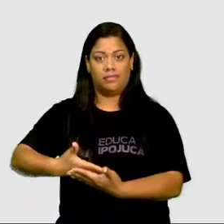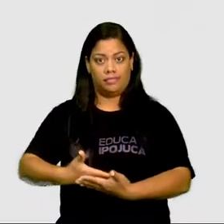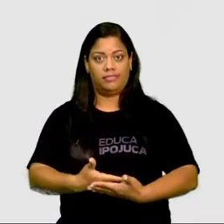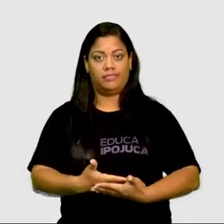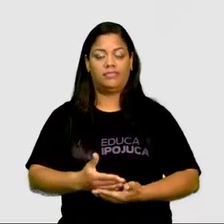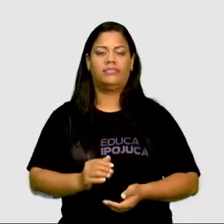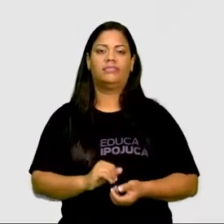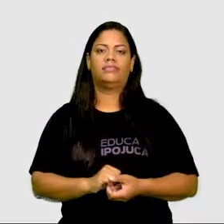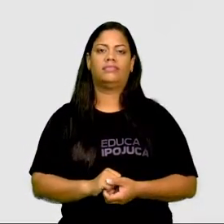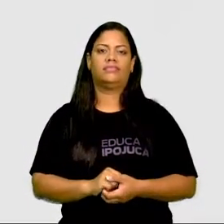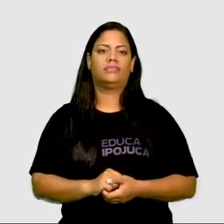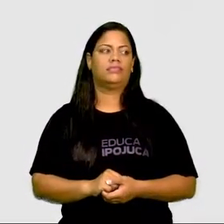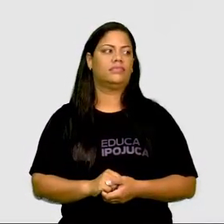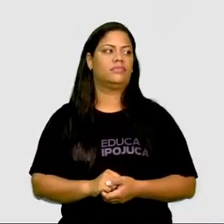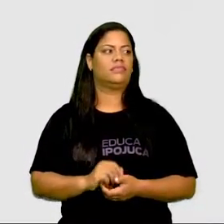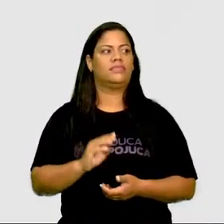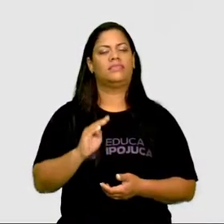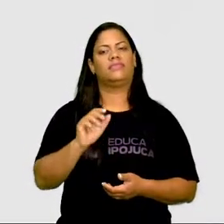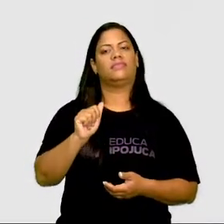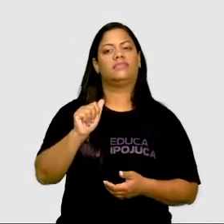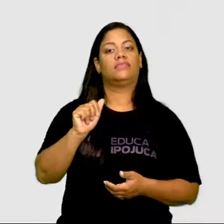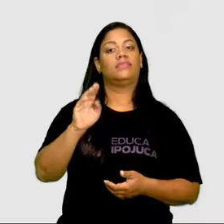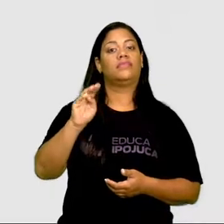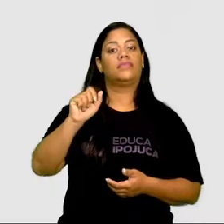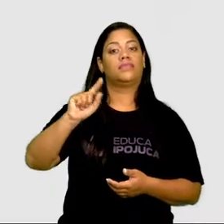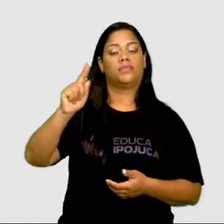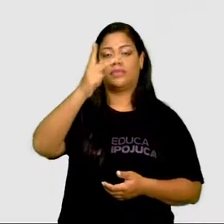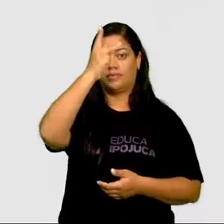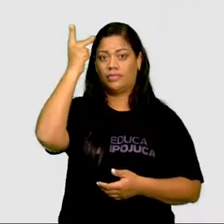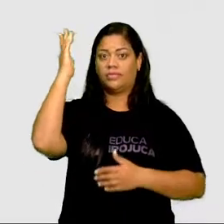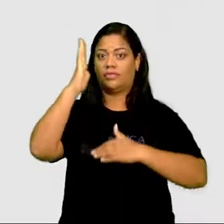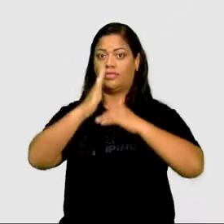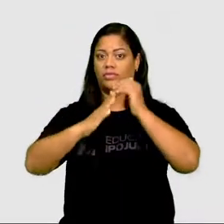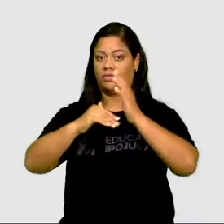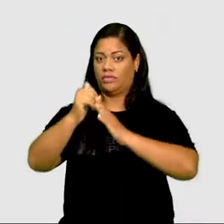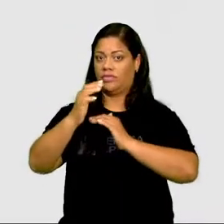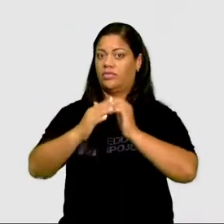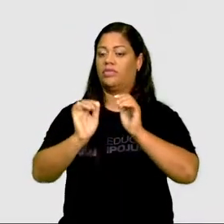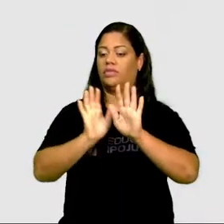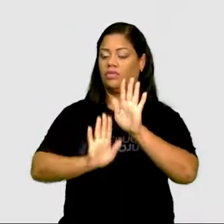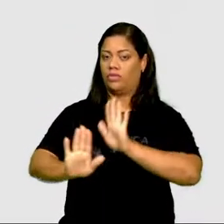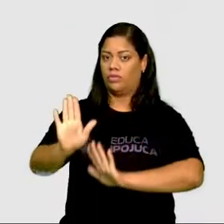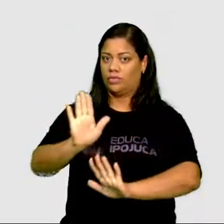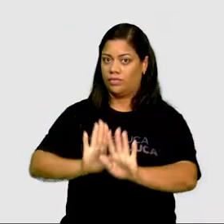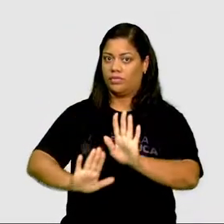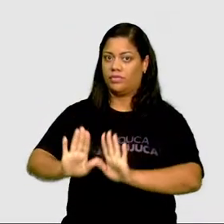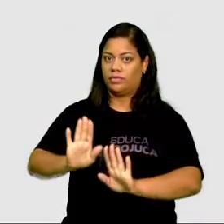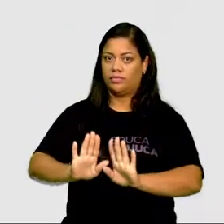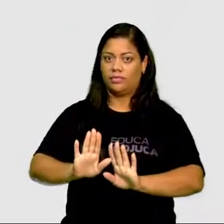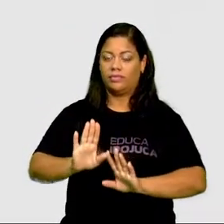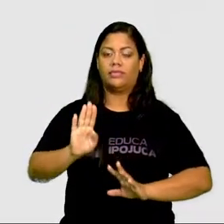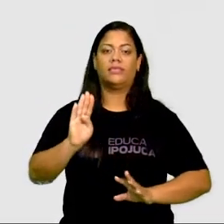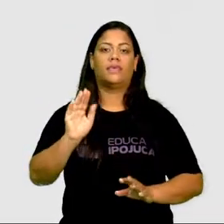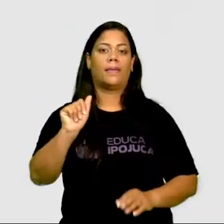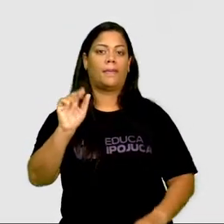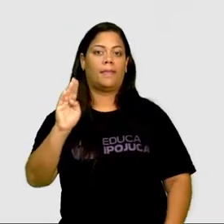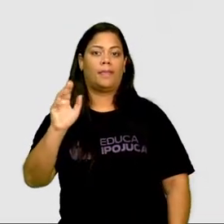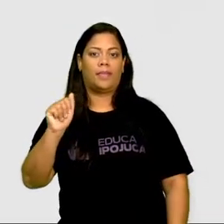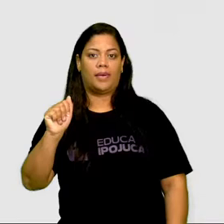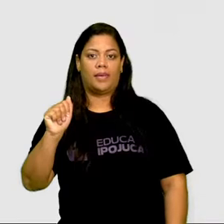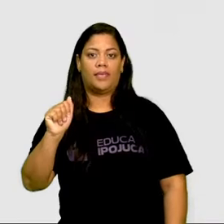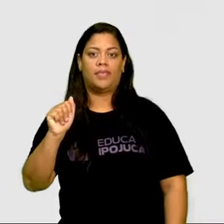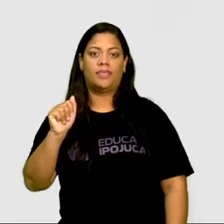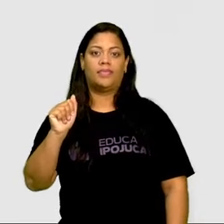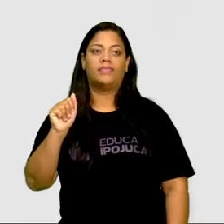certo? Então, babá é a pessoa que cuida da criança. E babá